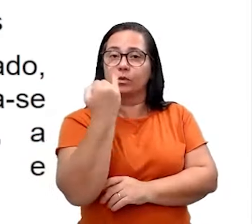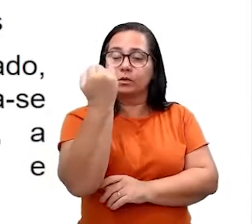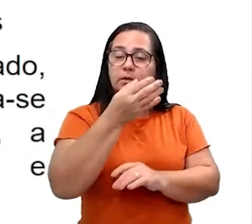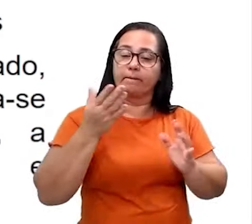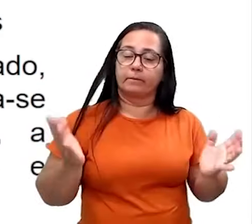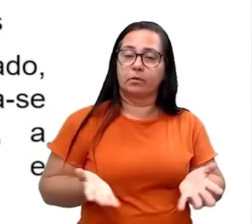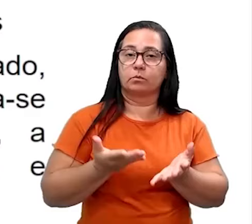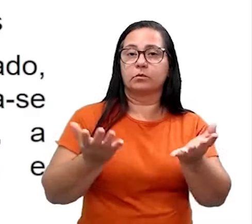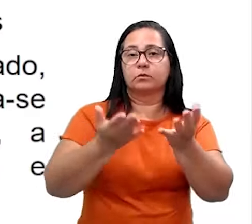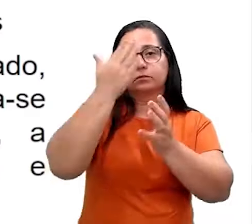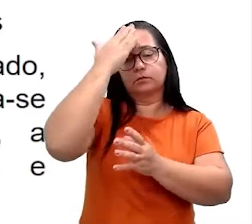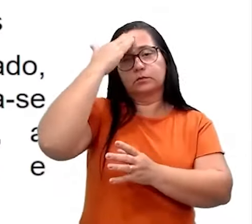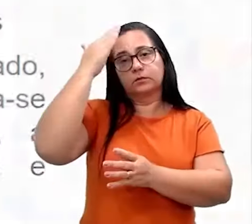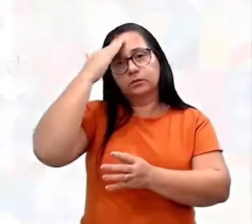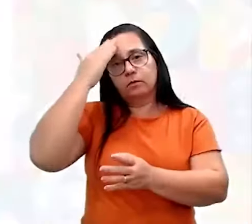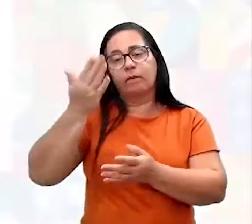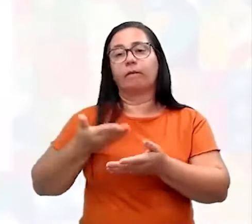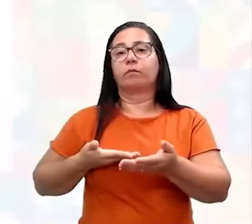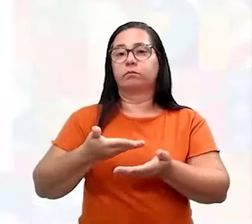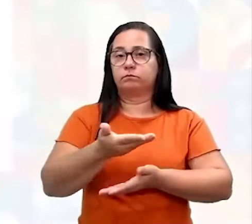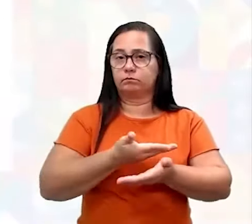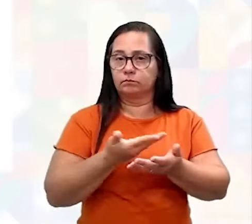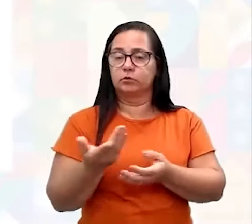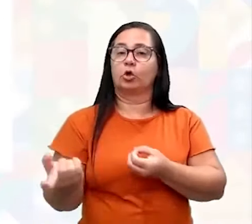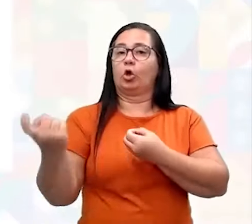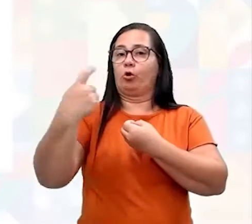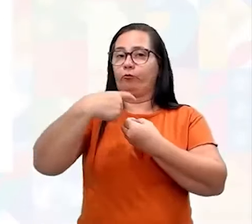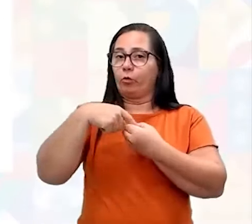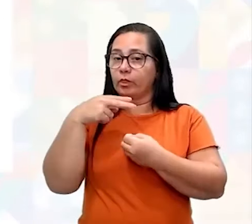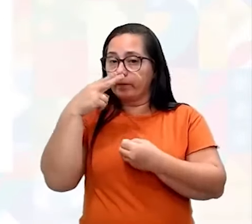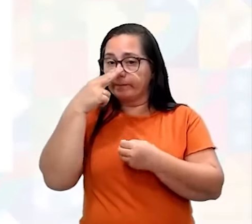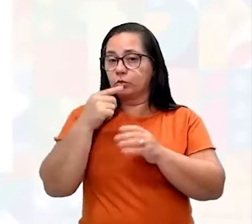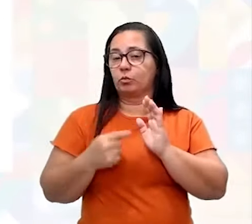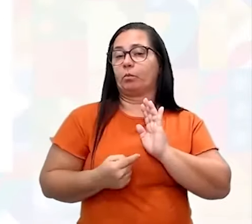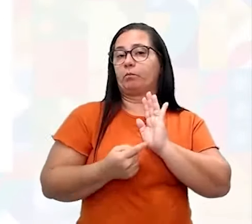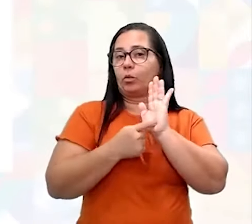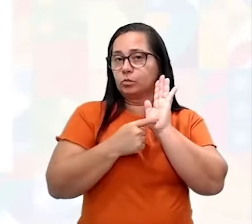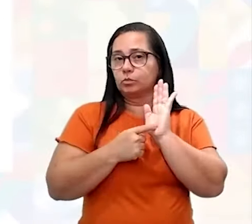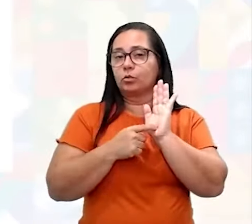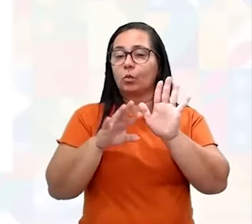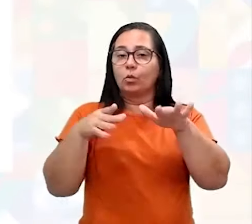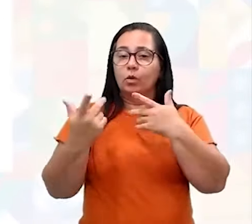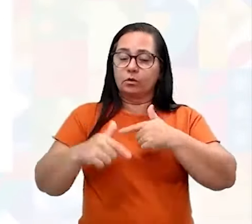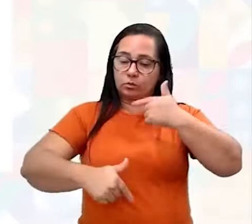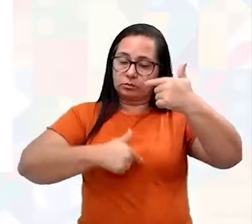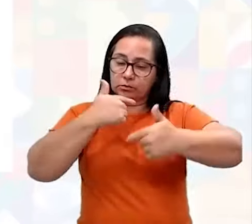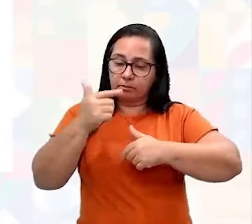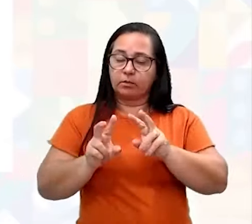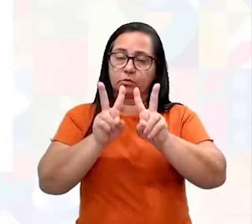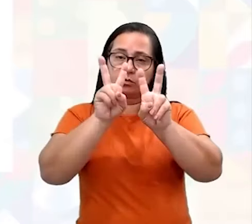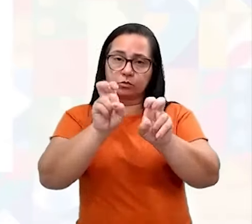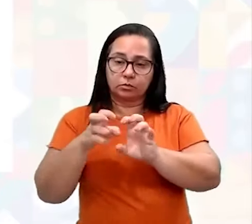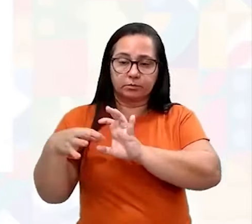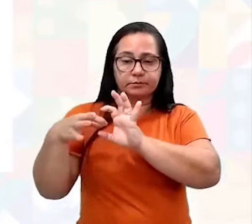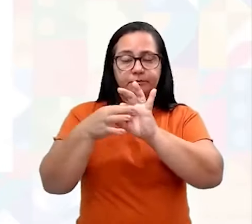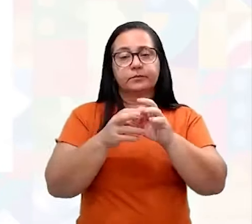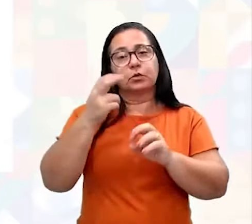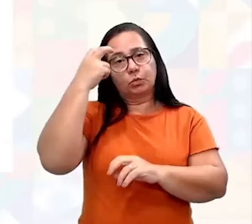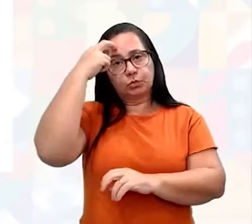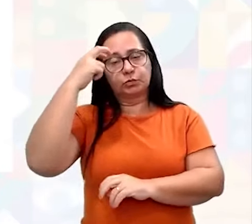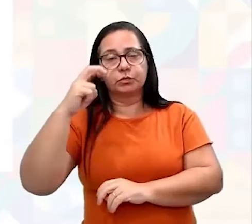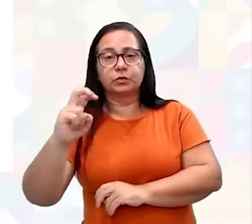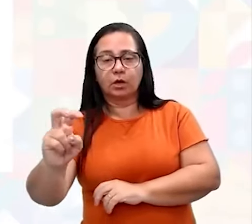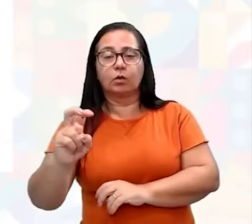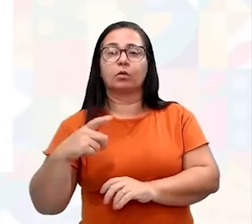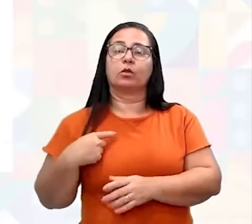promover uma compreensão mútua. A gente volta no mesmo ponto, né? A partir do momento que eu trabalho essa questão cultural, eu estou envolvendo toda uma